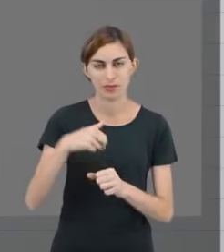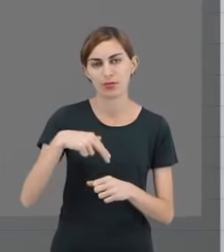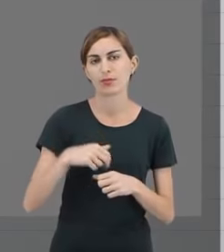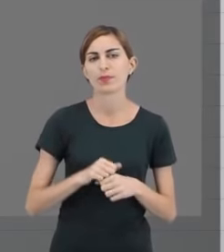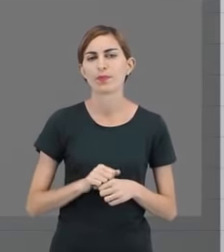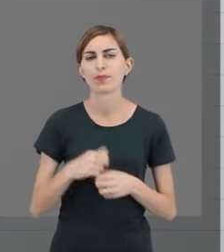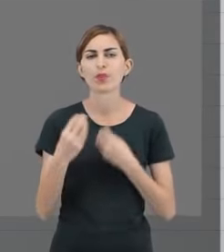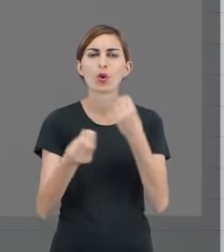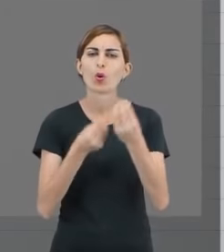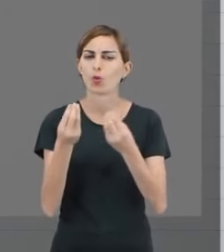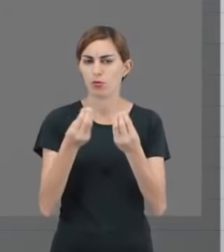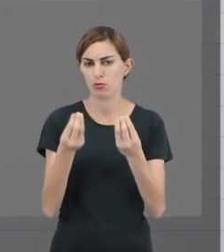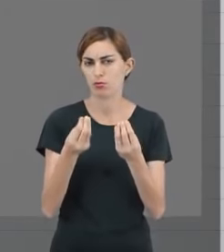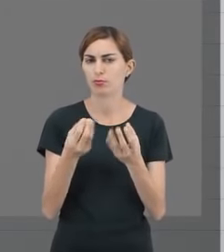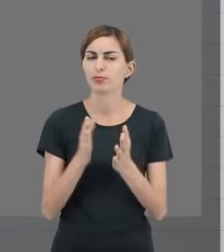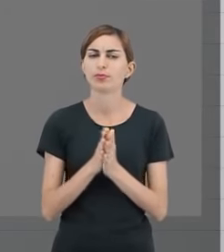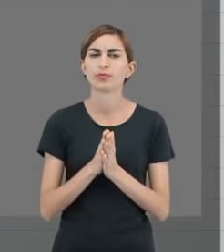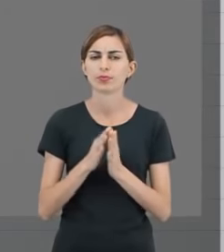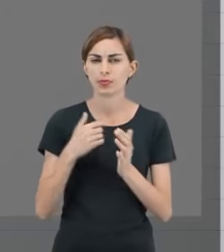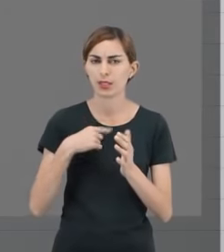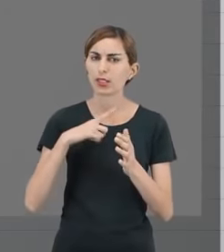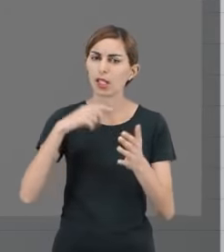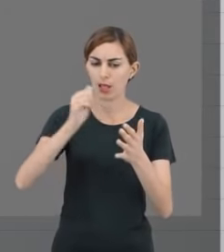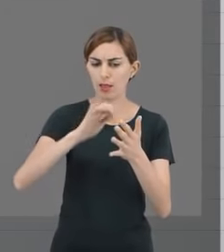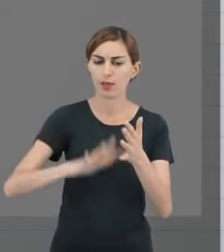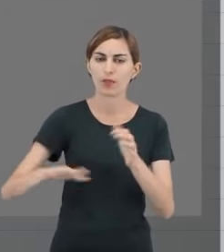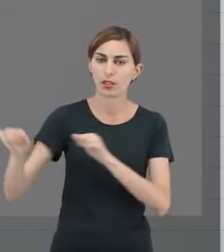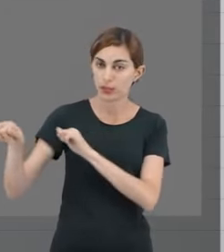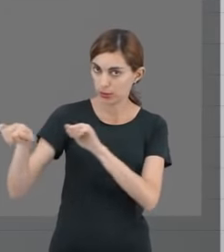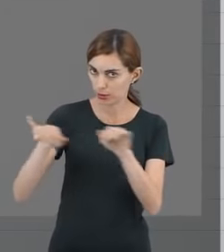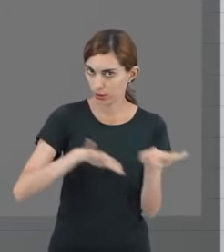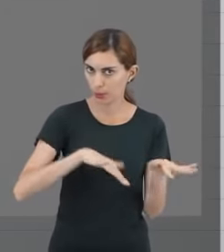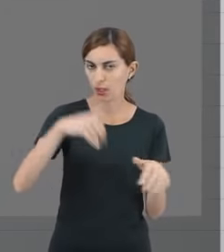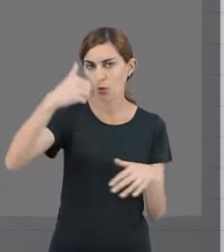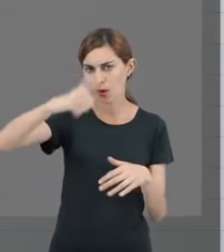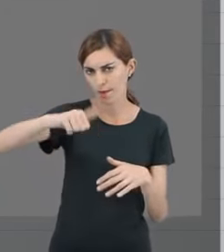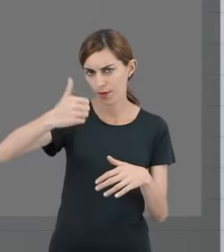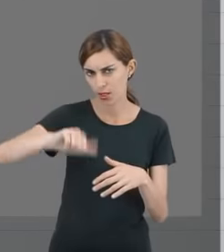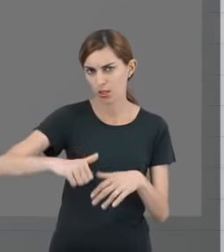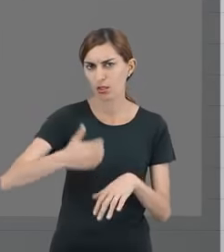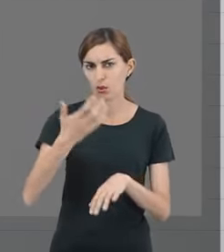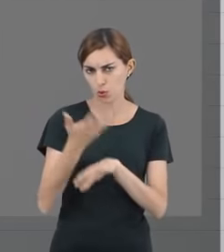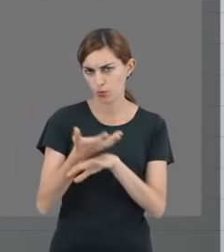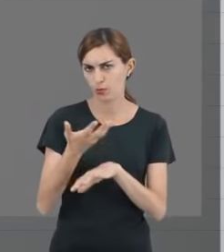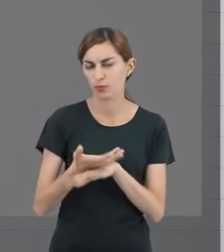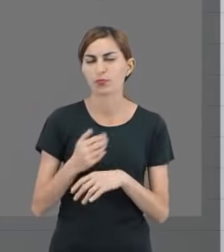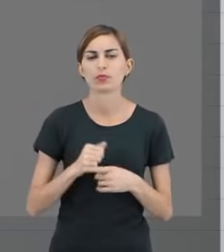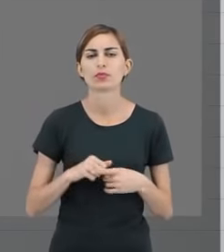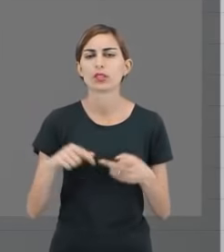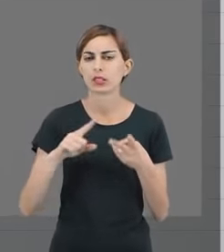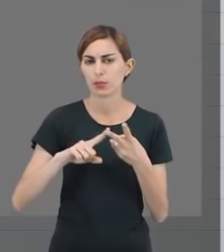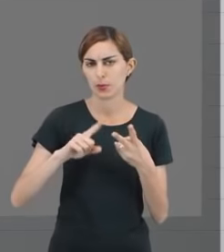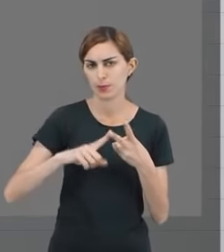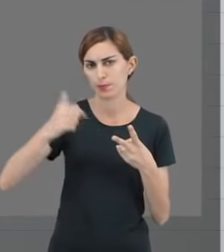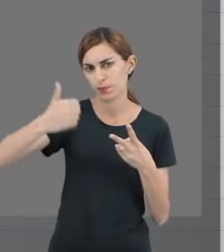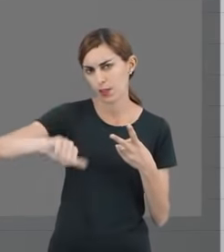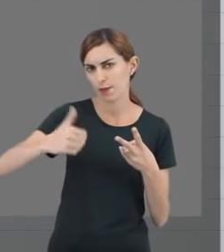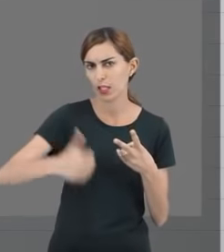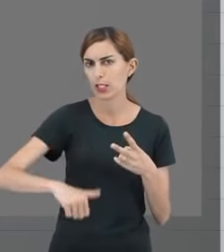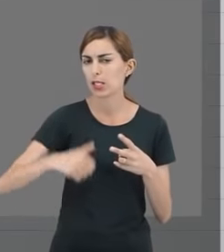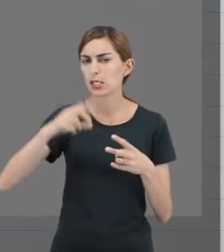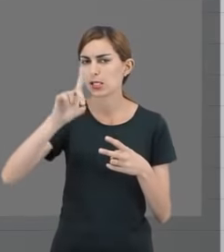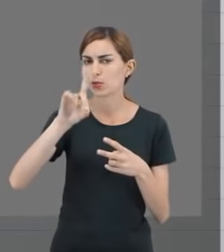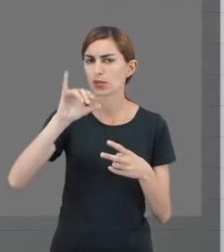preocupe. Então, vamos lá. Nós temos a atividade semanal, que avalia a competência. Nós temos a avaliação da